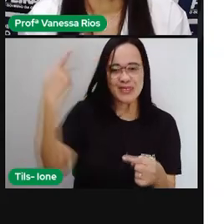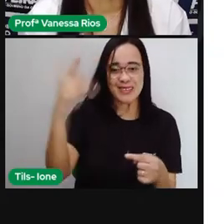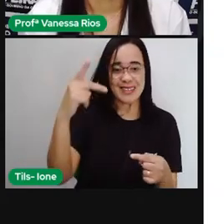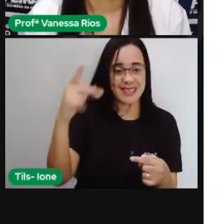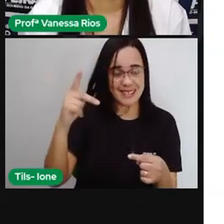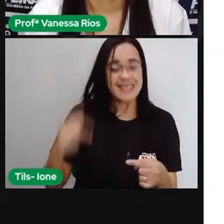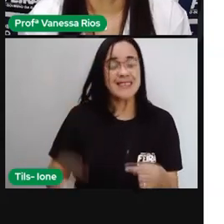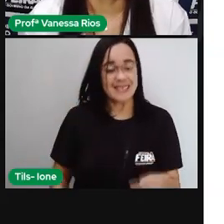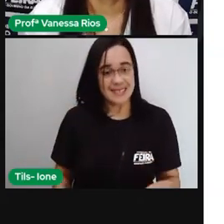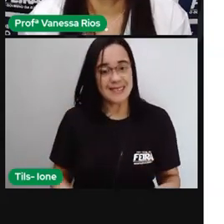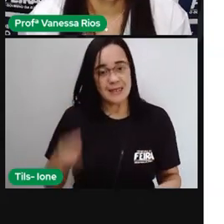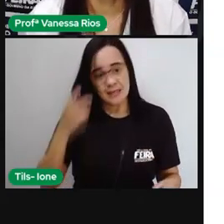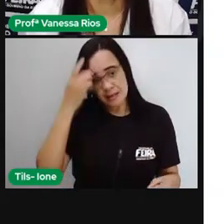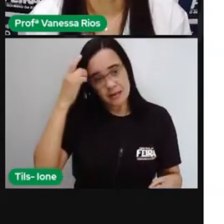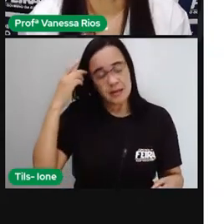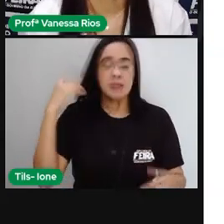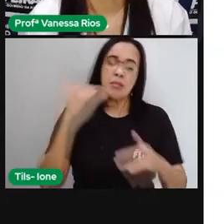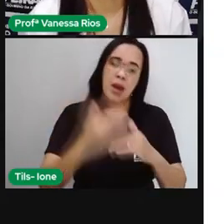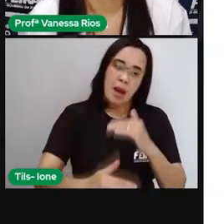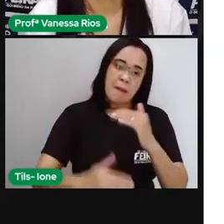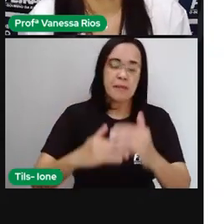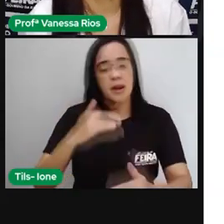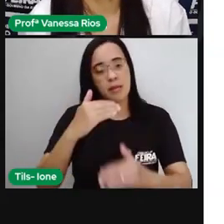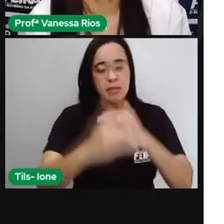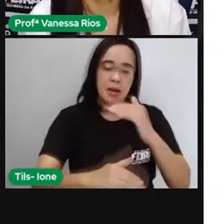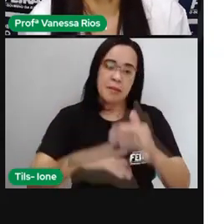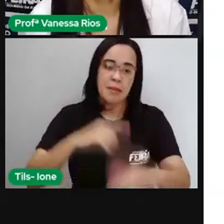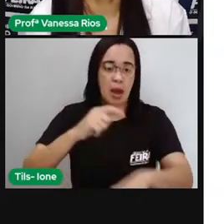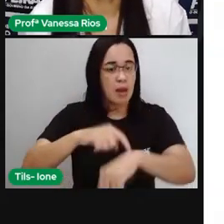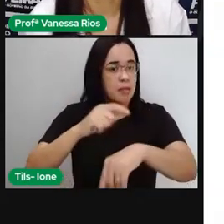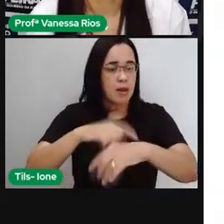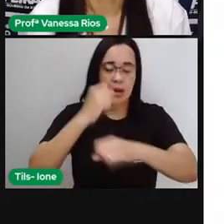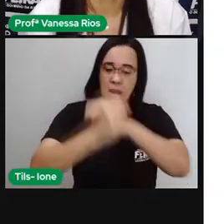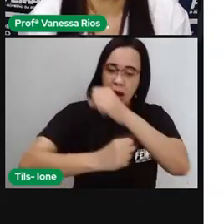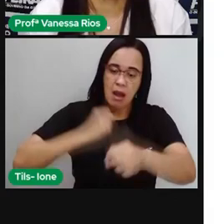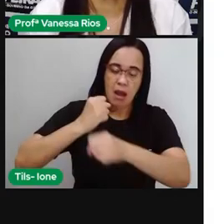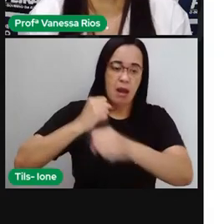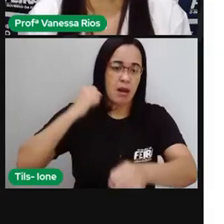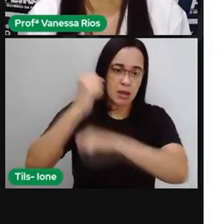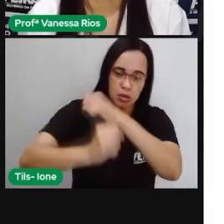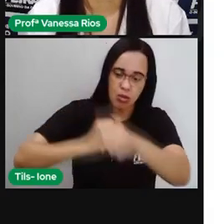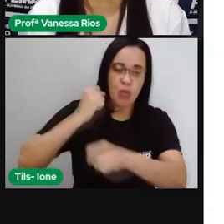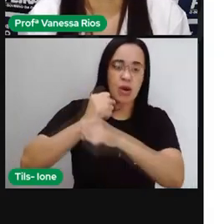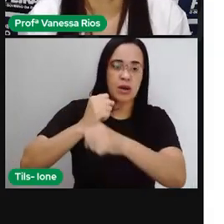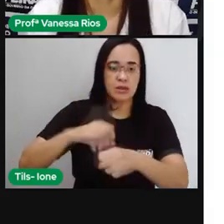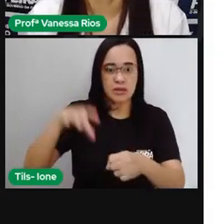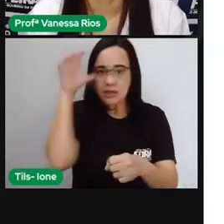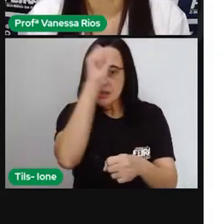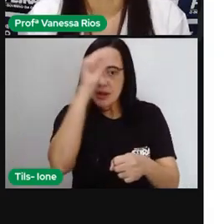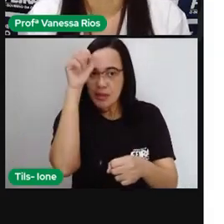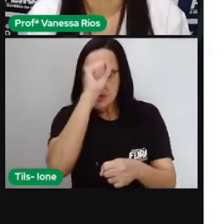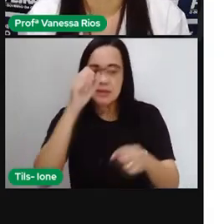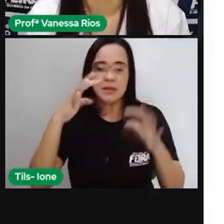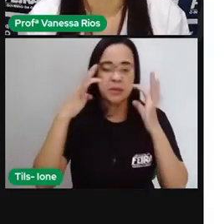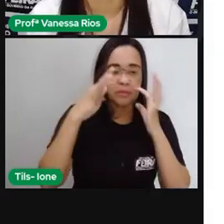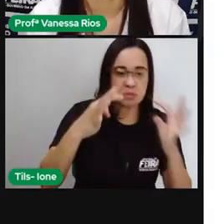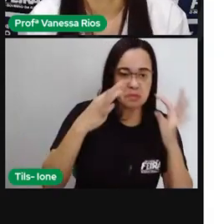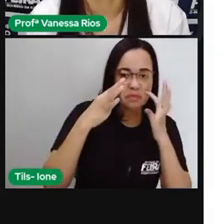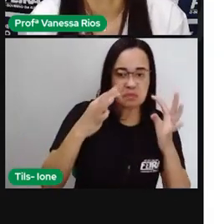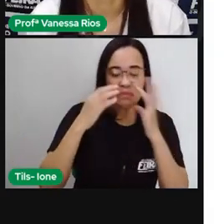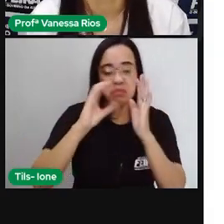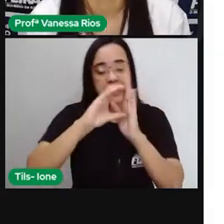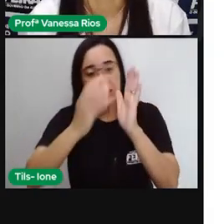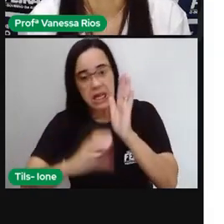Mas aí passando muito tempo, né, passando aí os anos de aprendizagem, de observação, das características